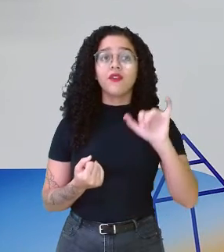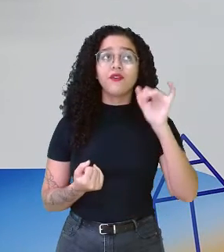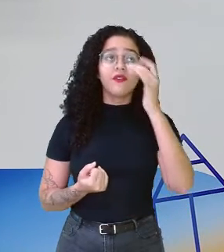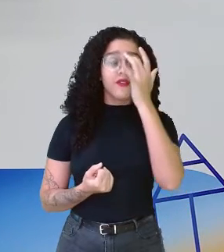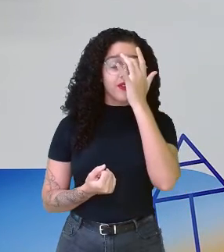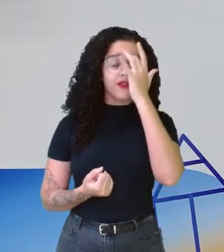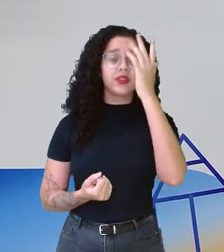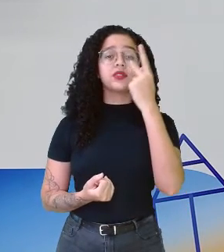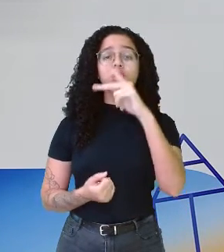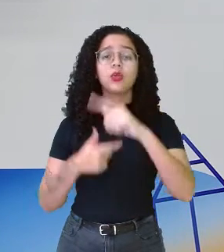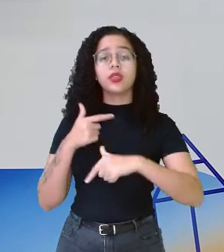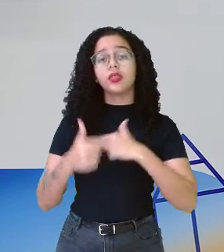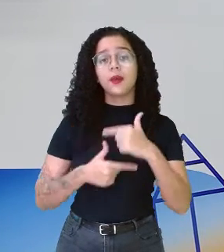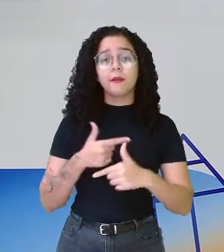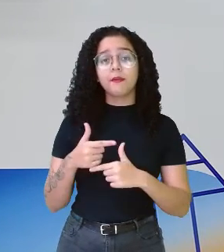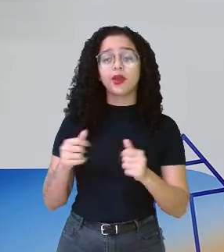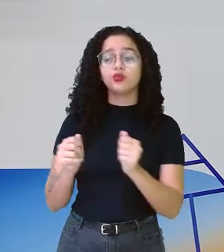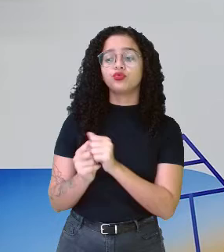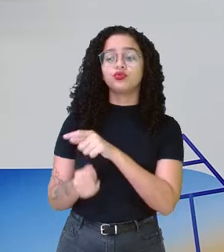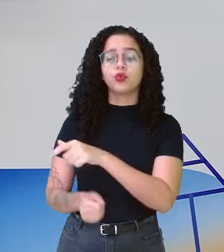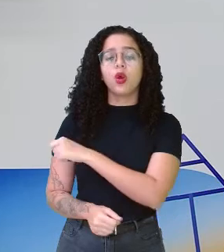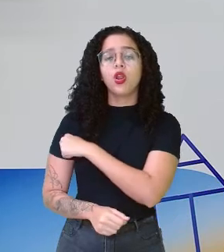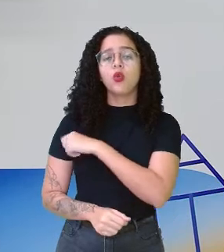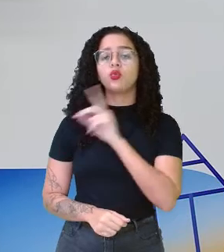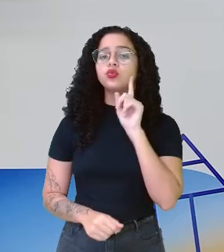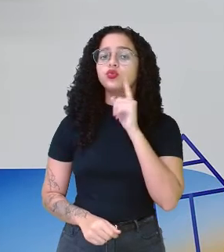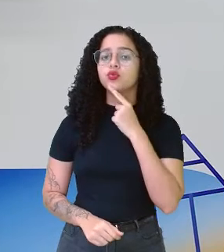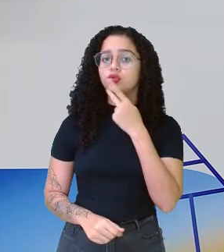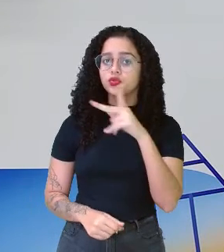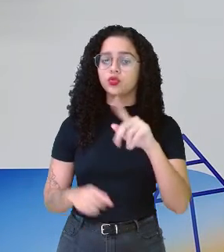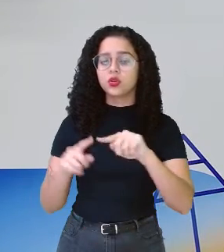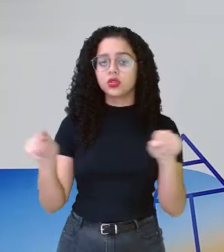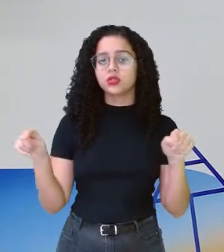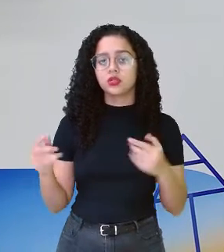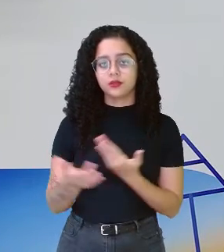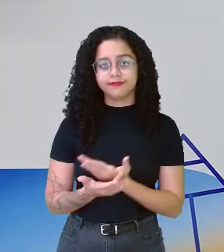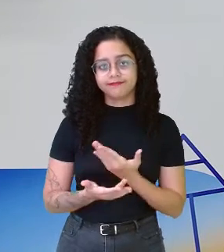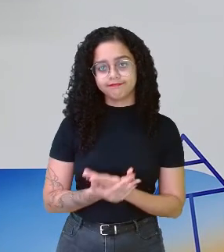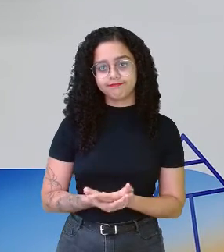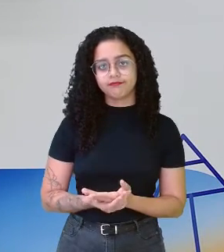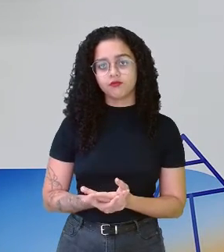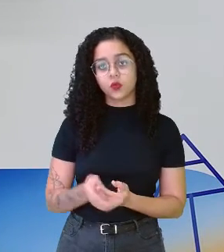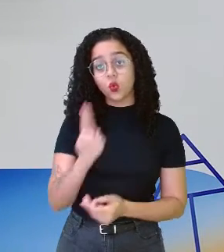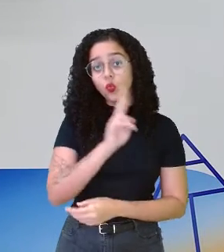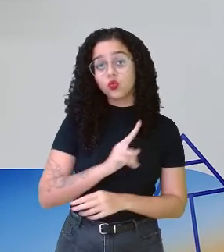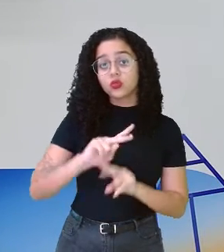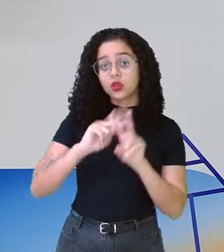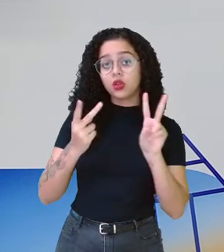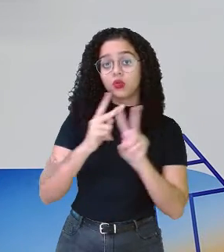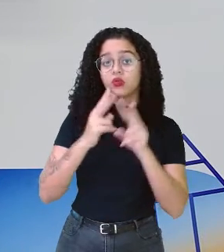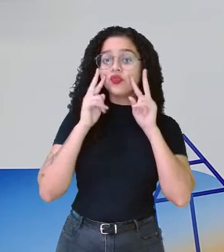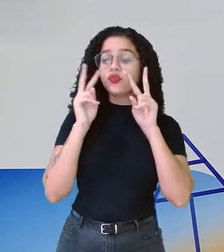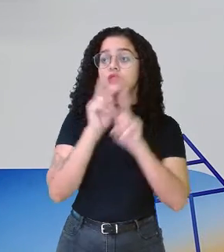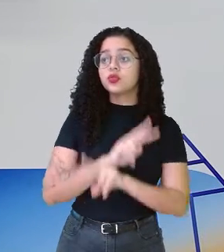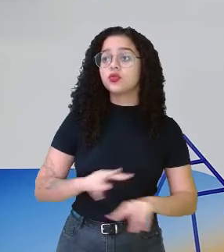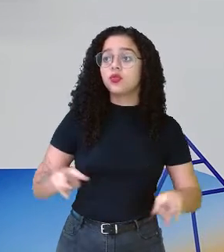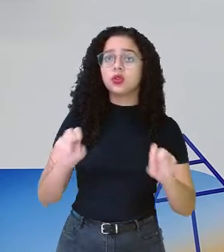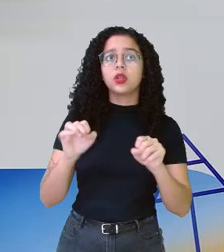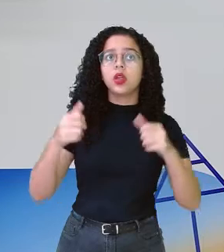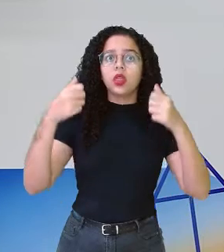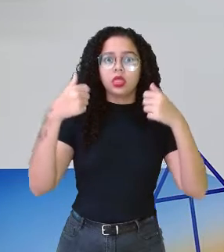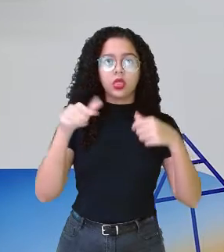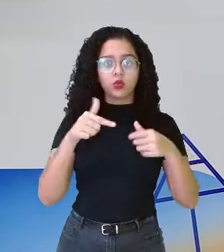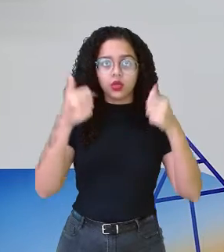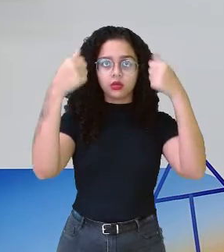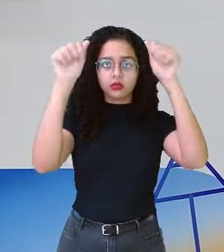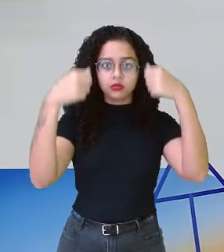o seu trabalho com o seu estudante surdo na sua sala de aula. Utilizar esses recursos visuais. Se não for cartaz,